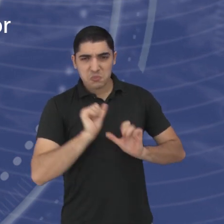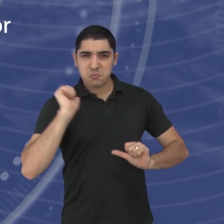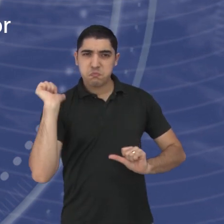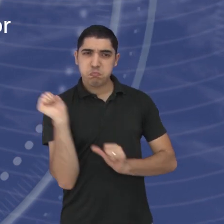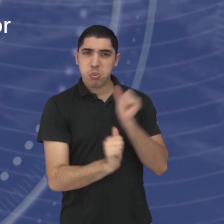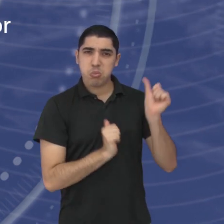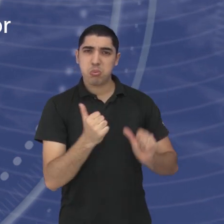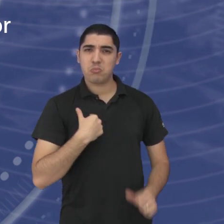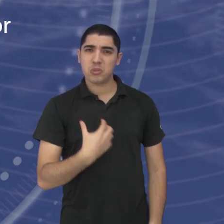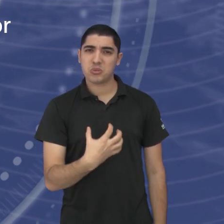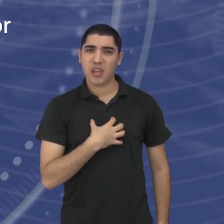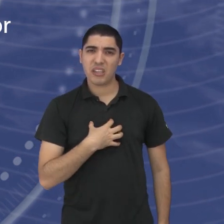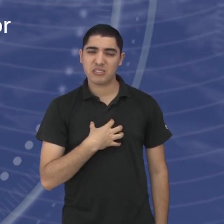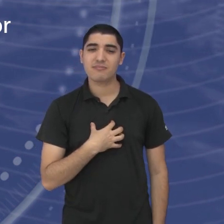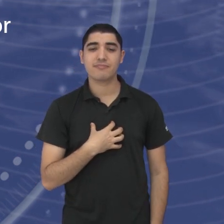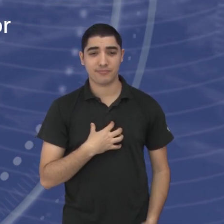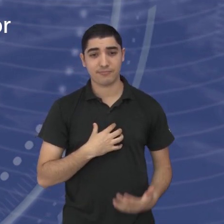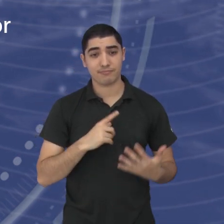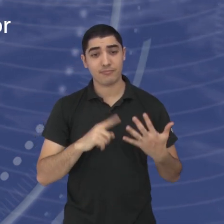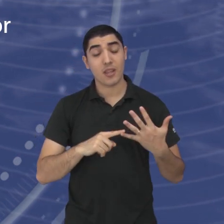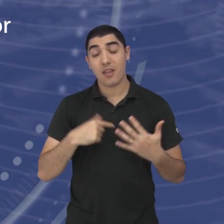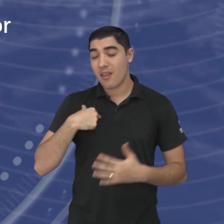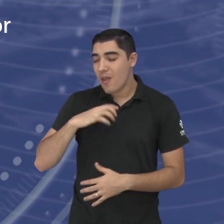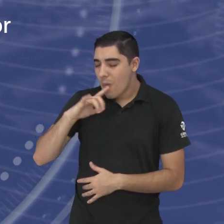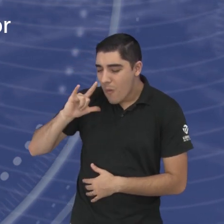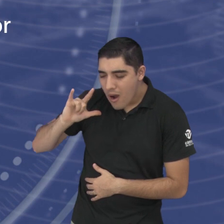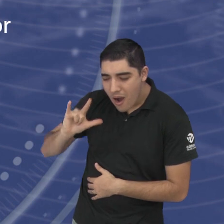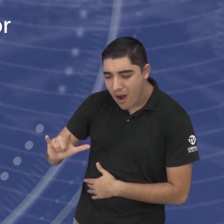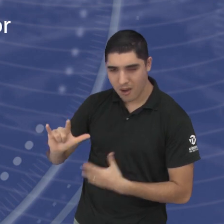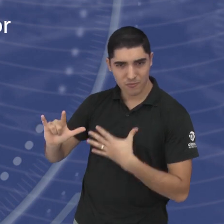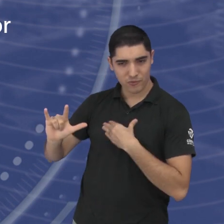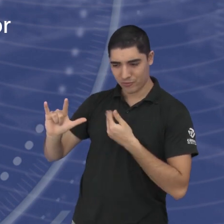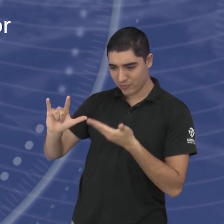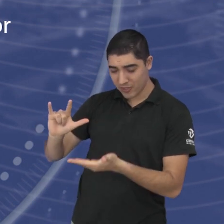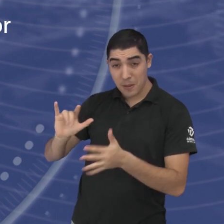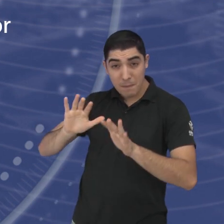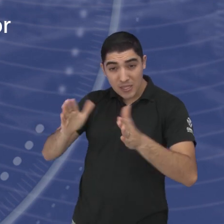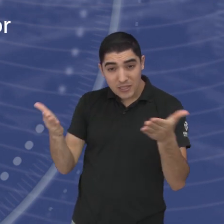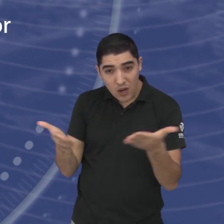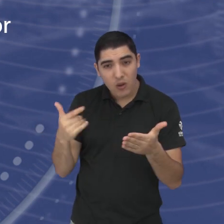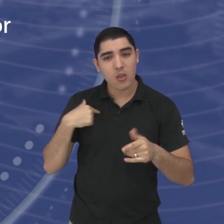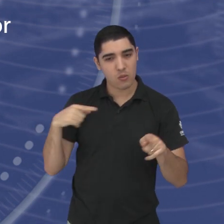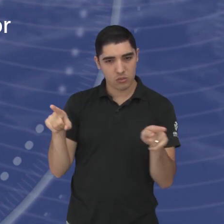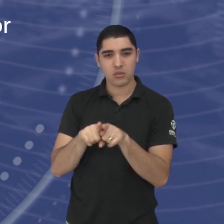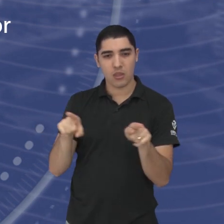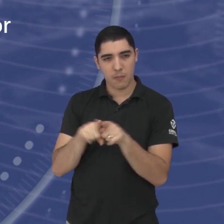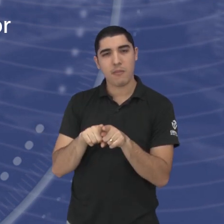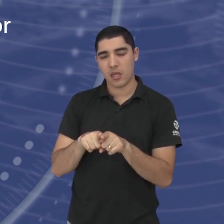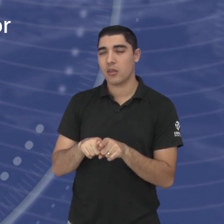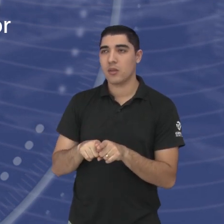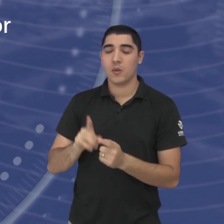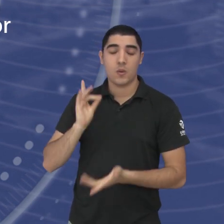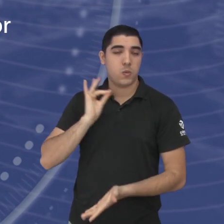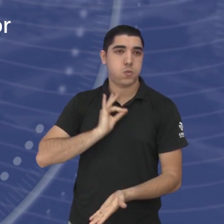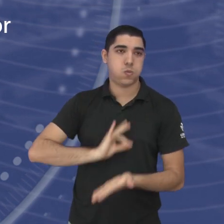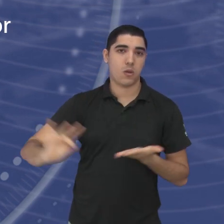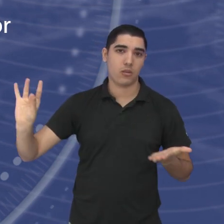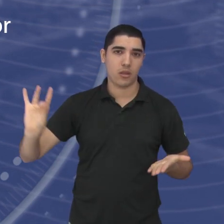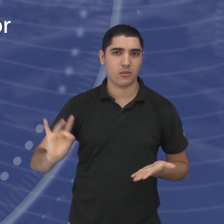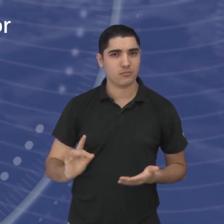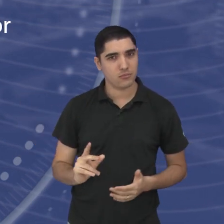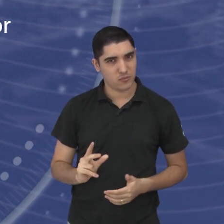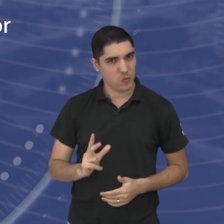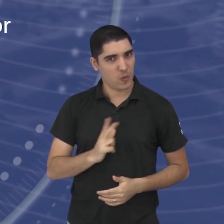a minha identidade mudou. E por fim, amo intensamente meu filho e neste momento também o odeio.